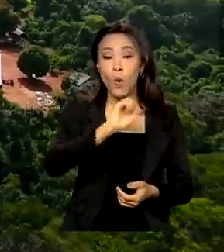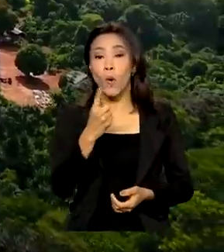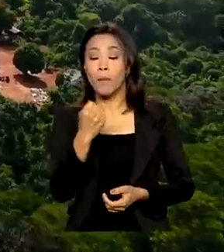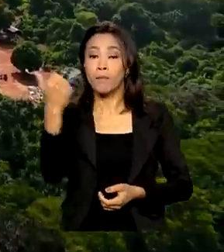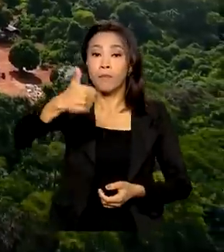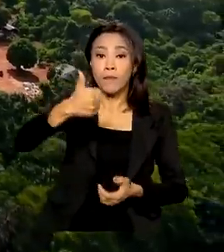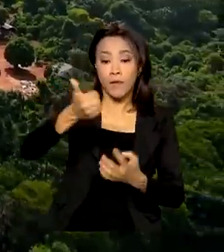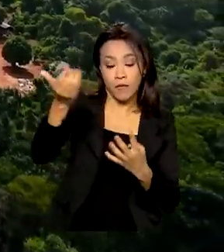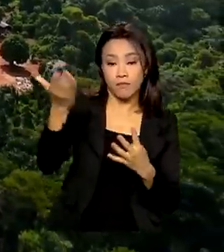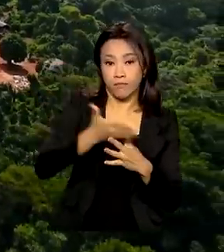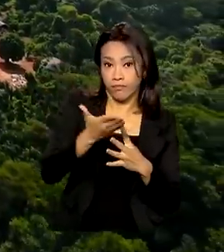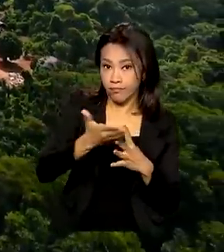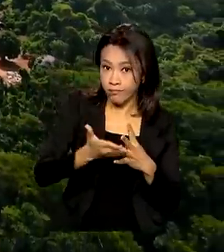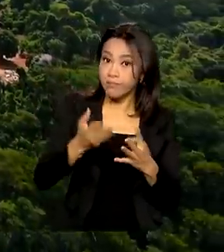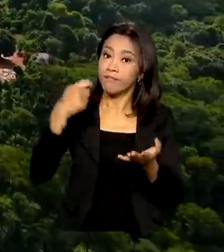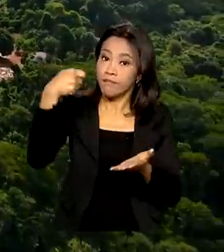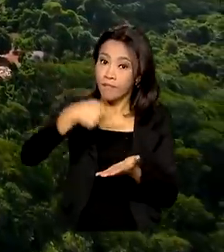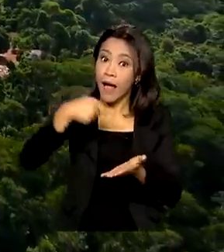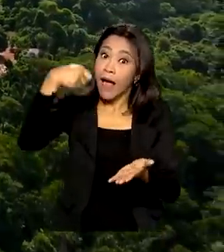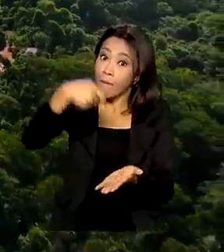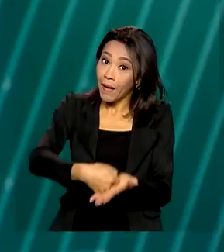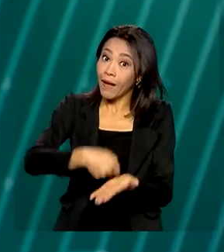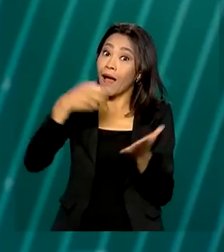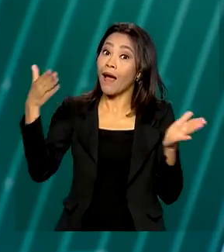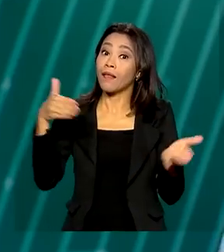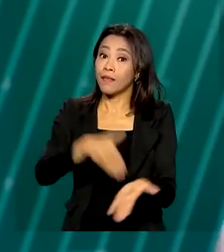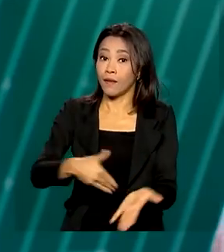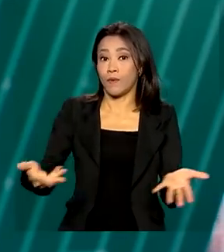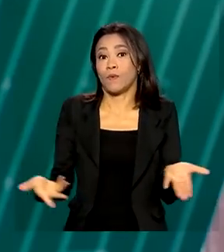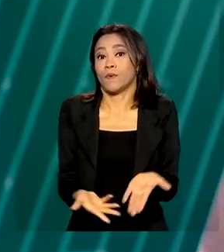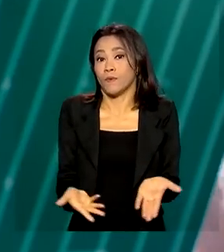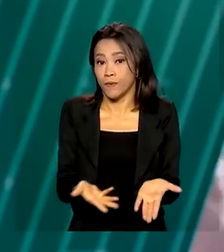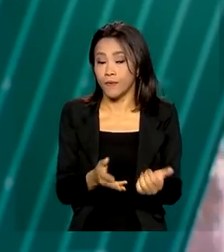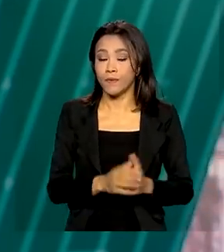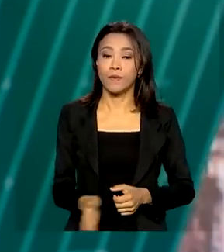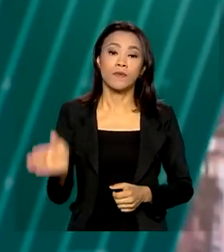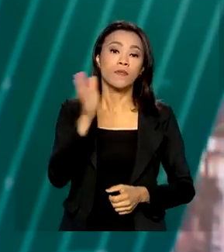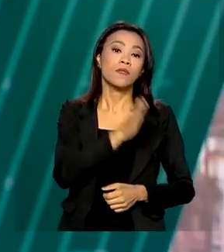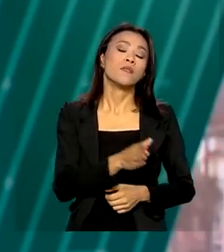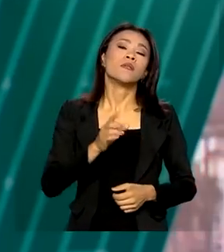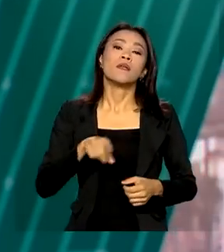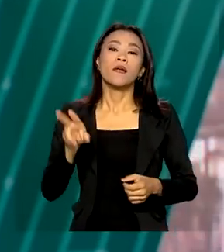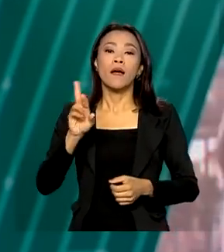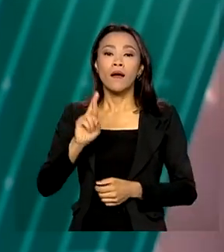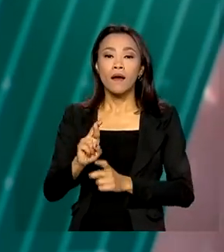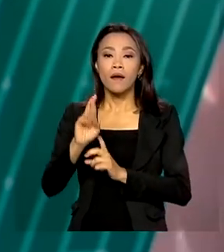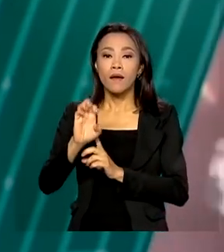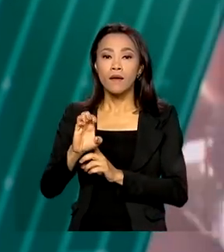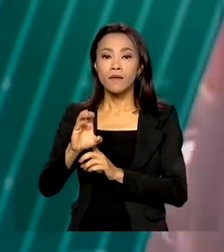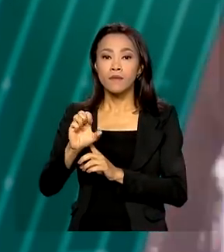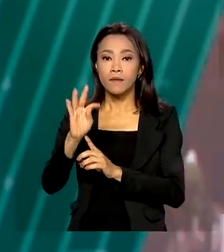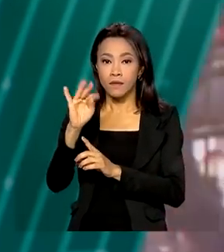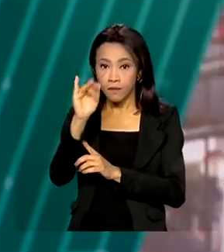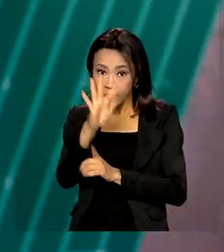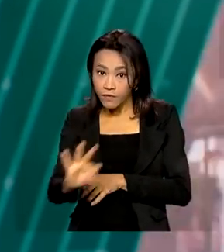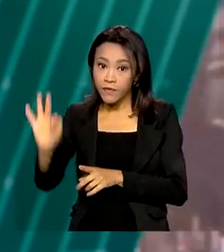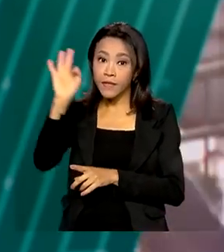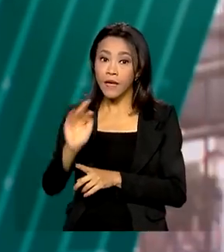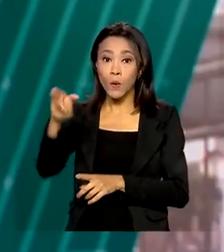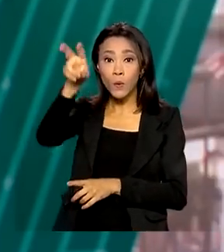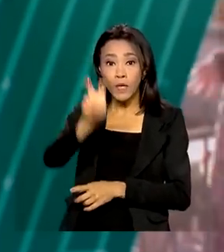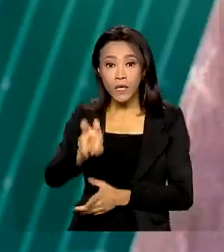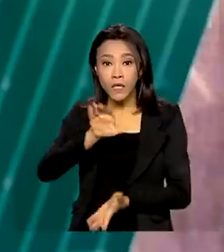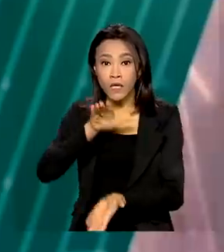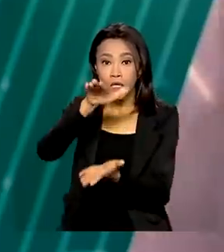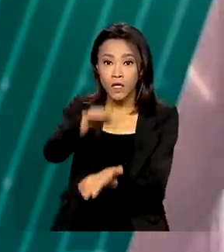também deve ser pago até hoje. E a Receita Federal paga hoje o quinto e último lote de restituição do